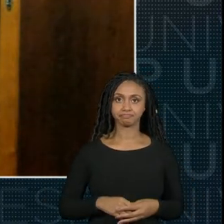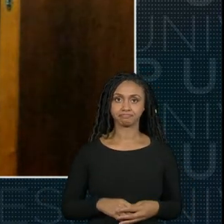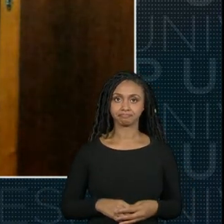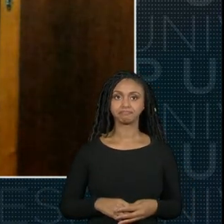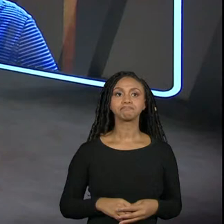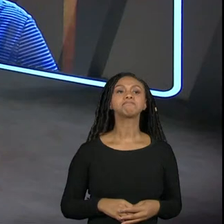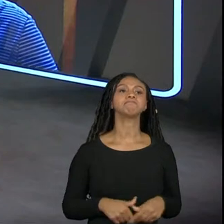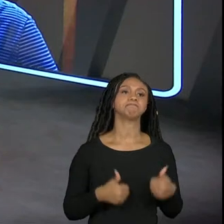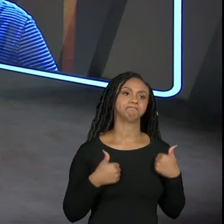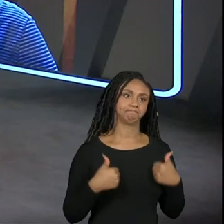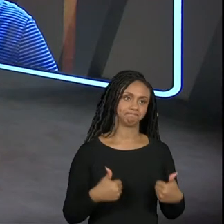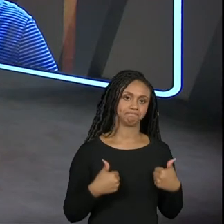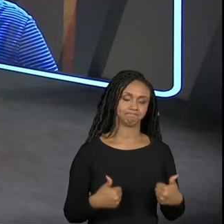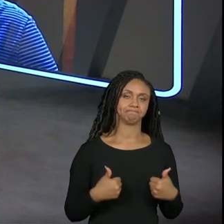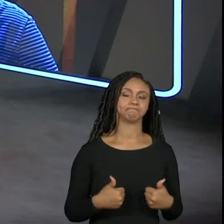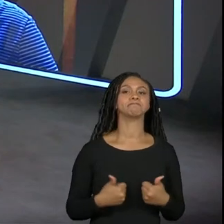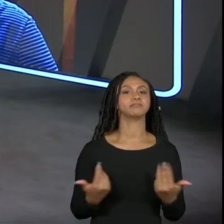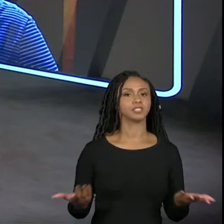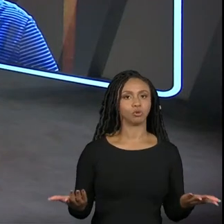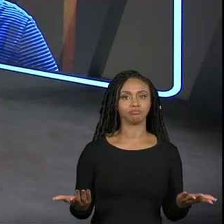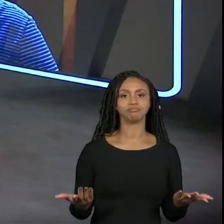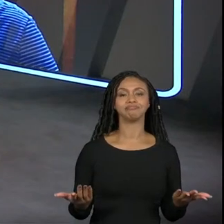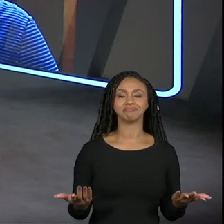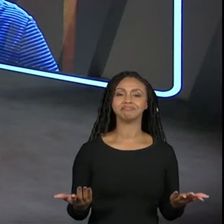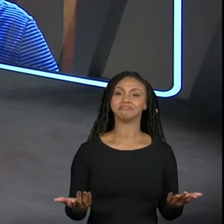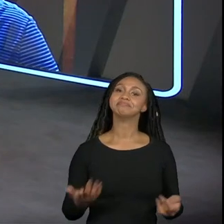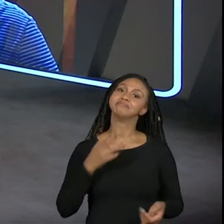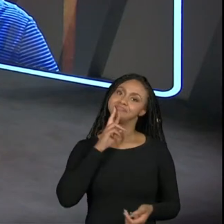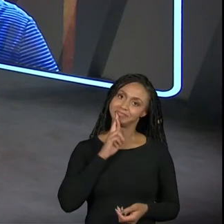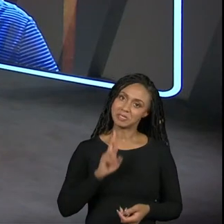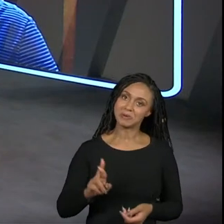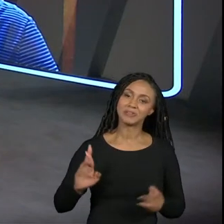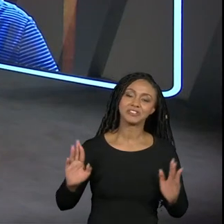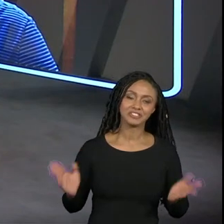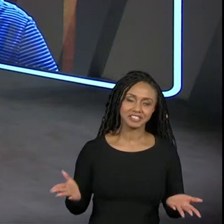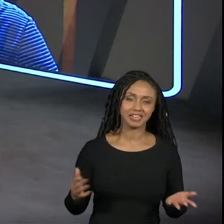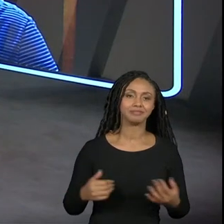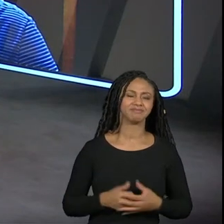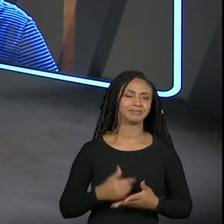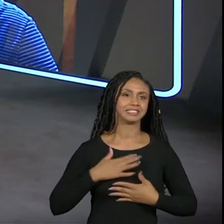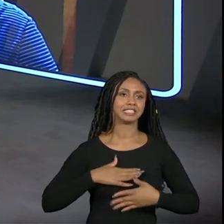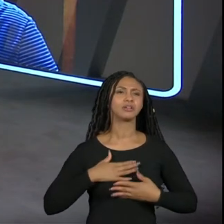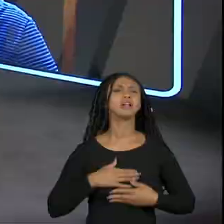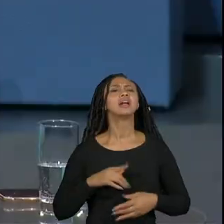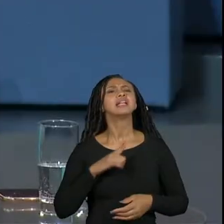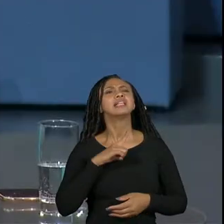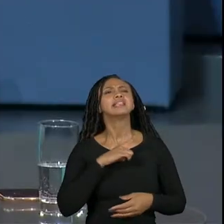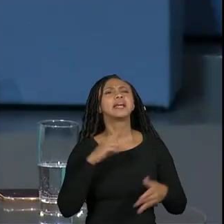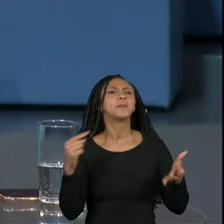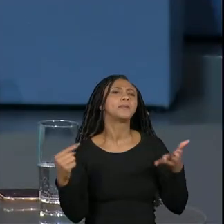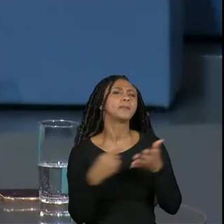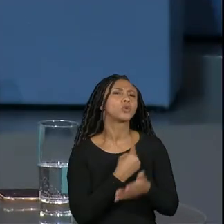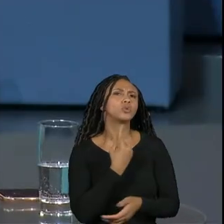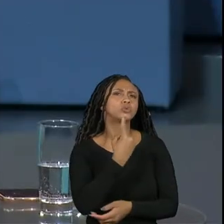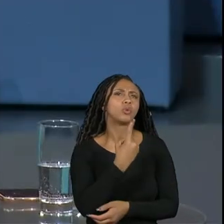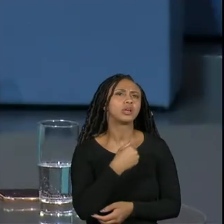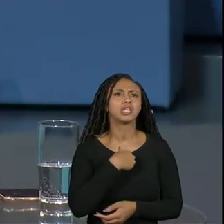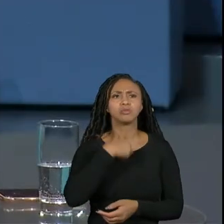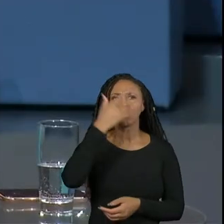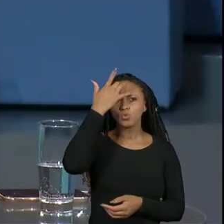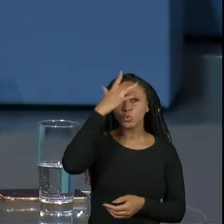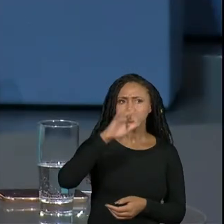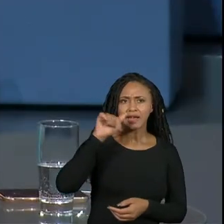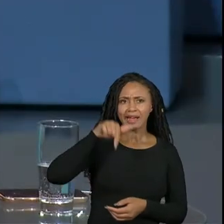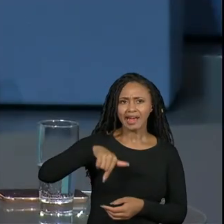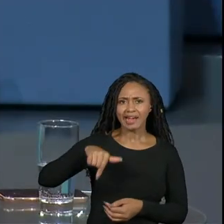tá então gente está respondido né é tranquilo tem uma pergunta aqui que aí eu não não sei se